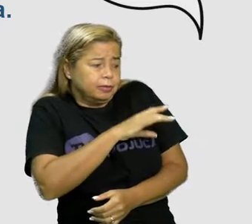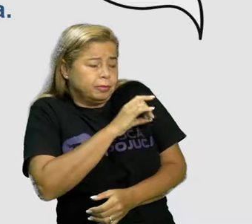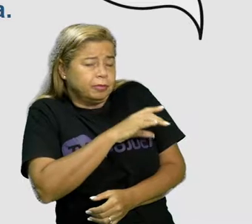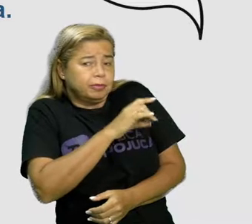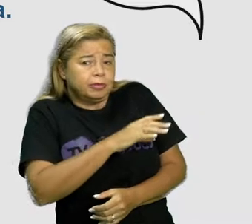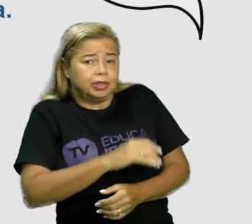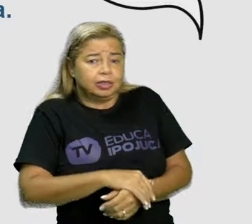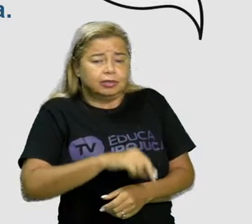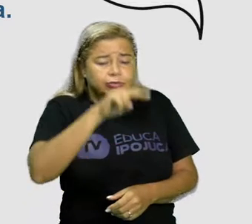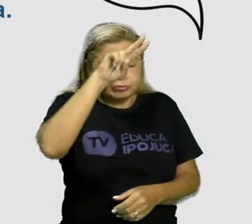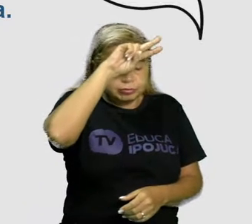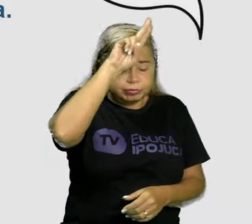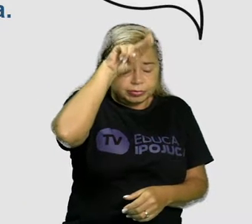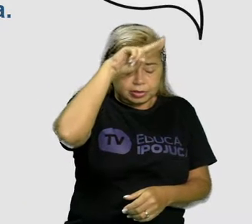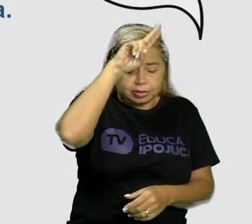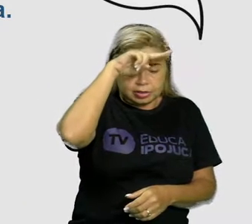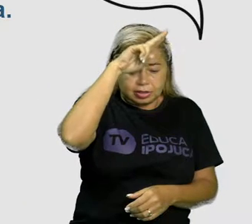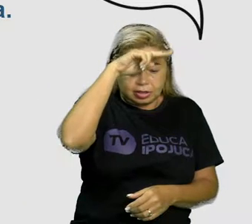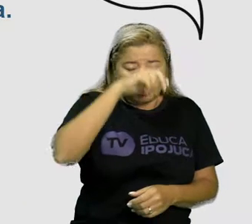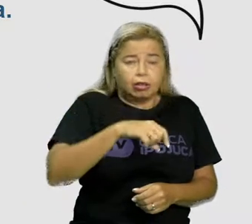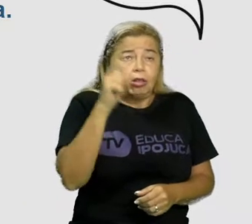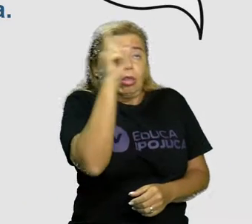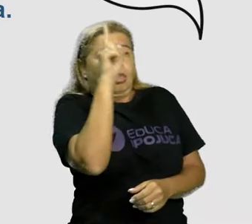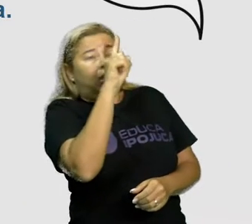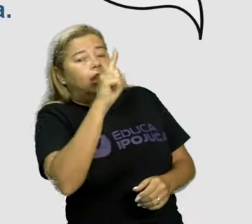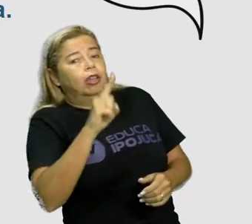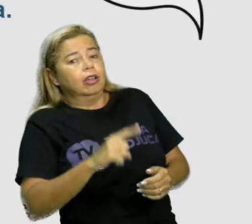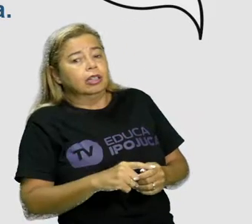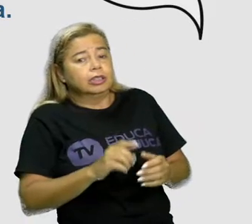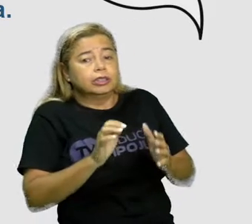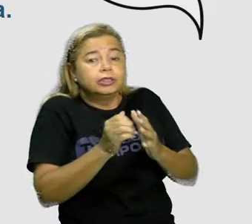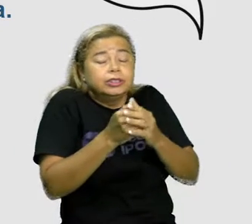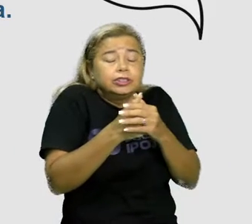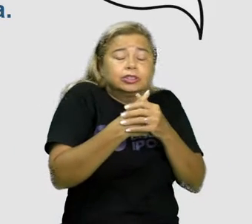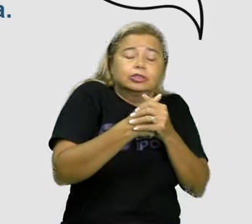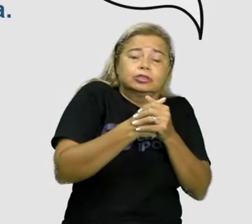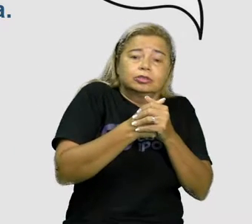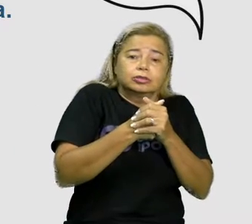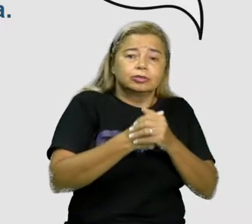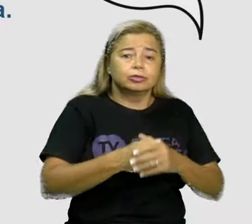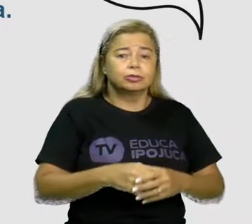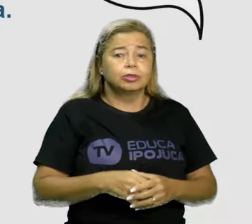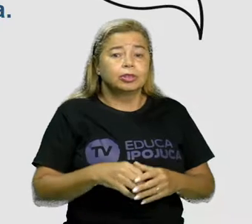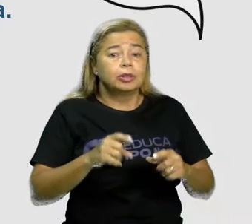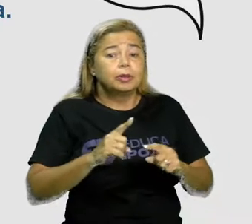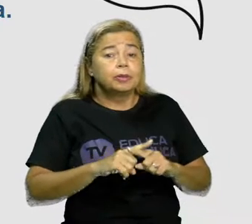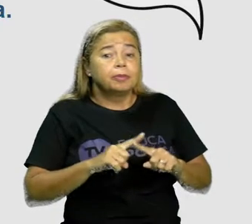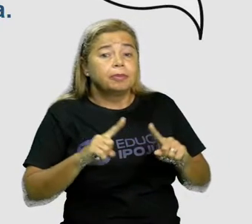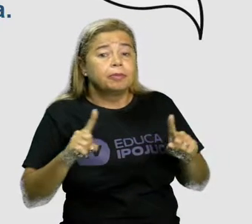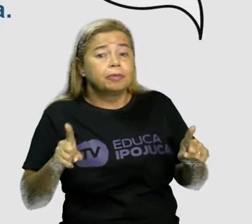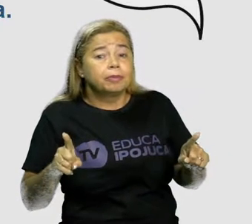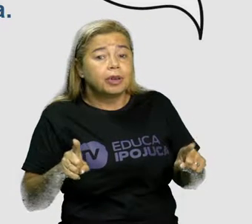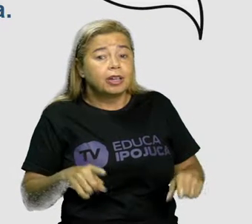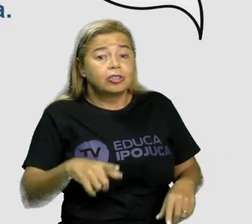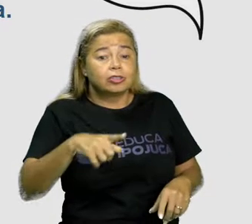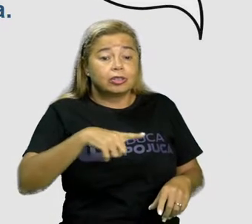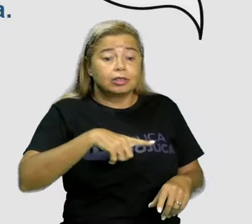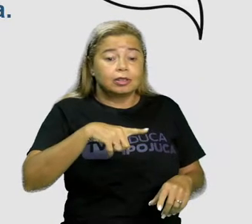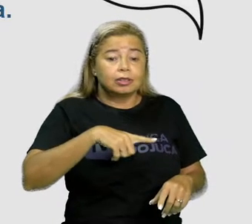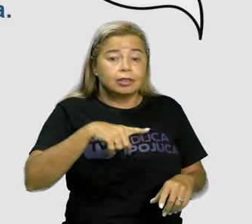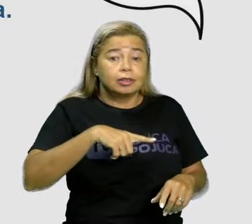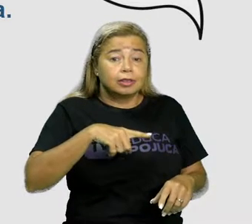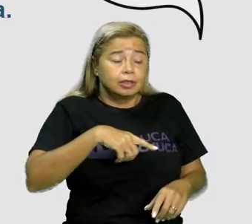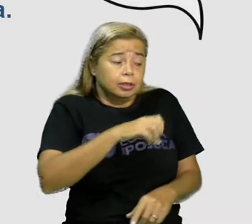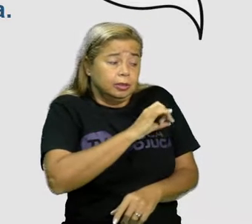De barata, de trovão, de escuro e, mais que tudo, de fantasma.